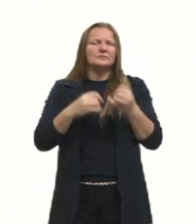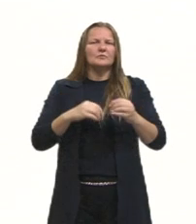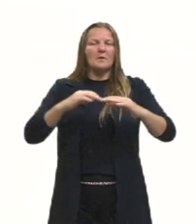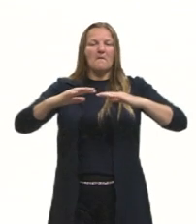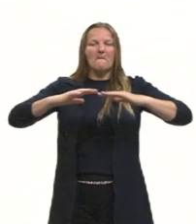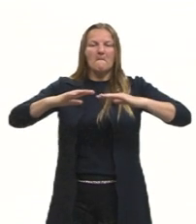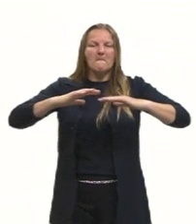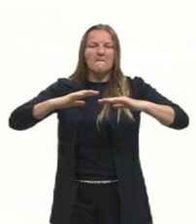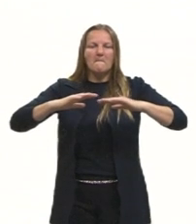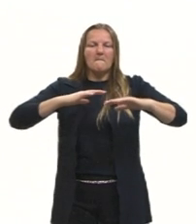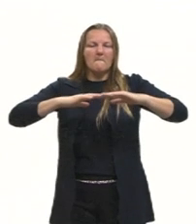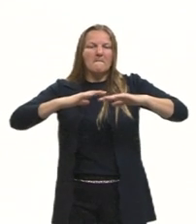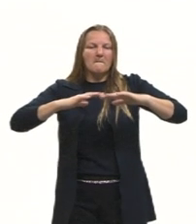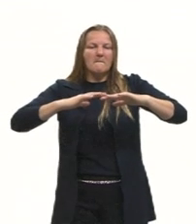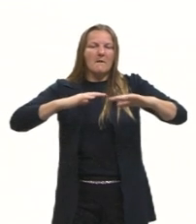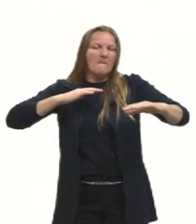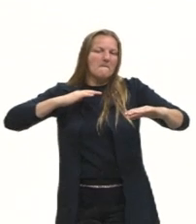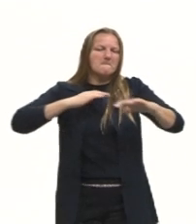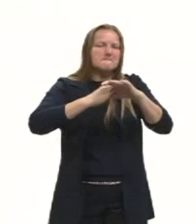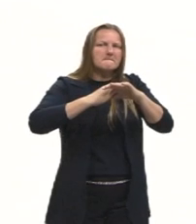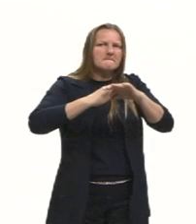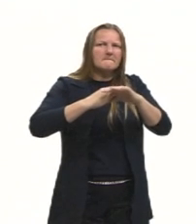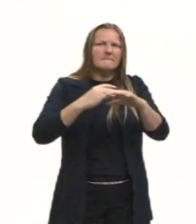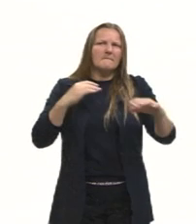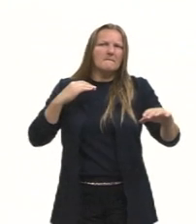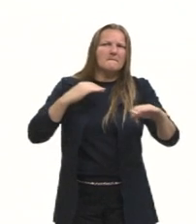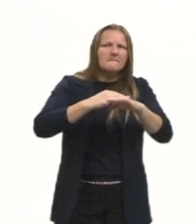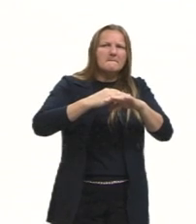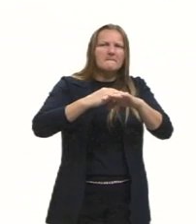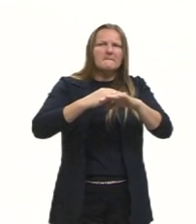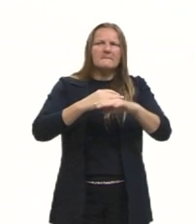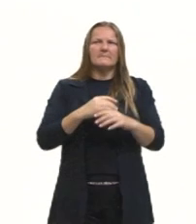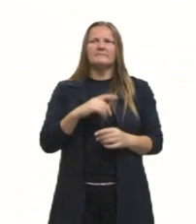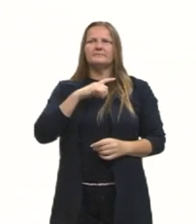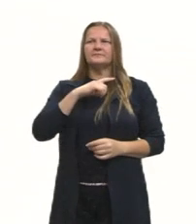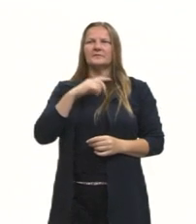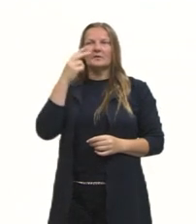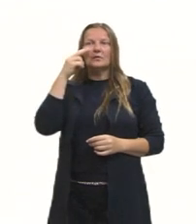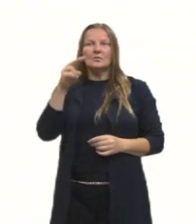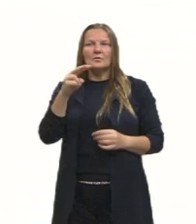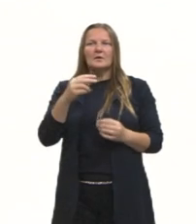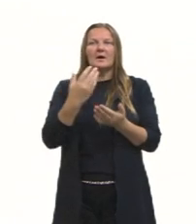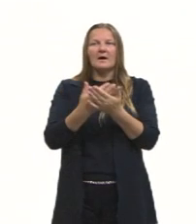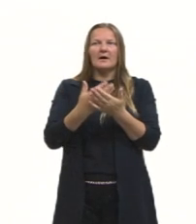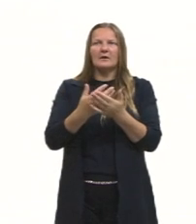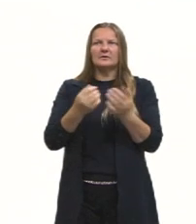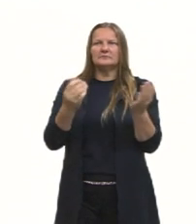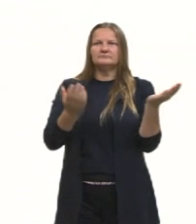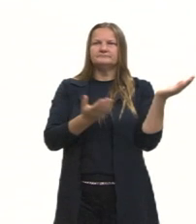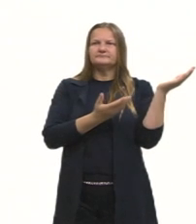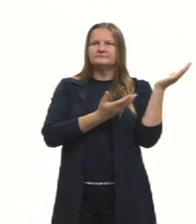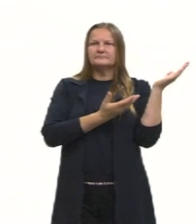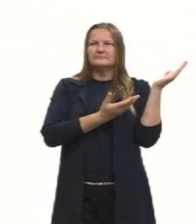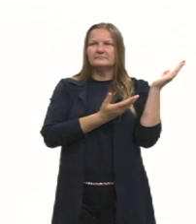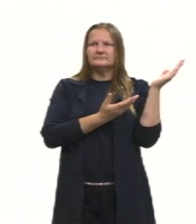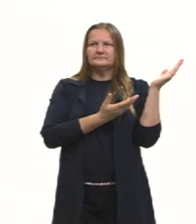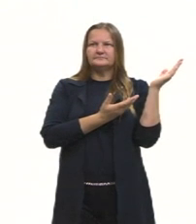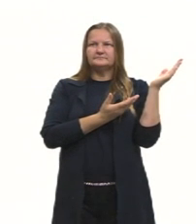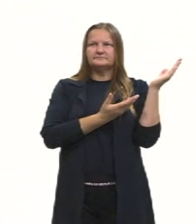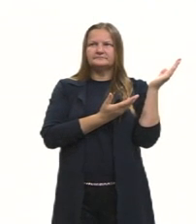entre placas. Vou passar aqui mais um slide para ver onde é que nós vimos isso. Nós vimos justamente nessa parte